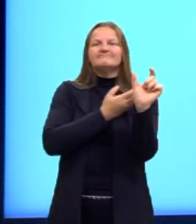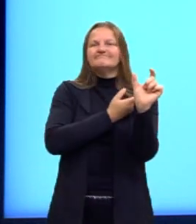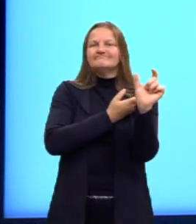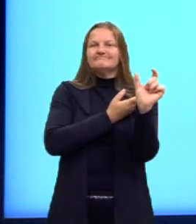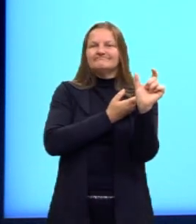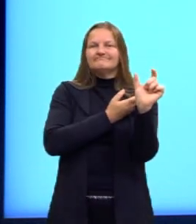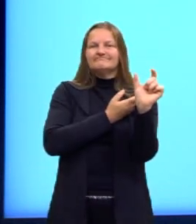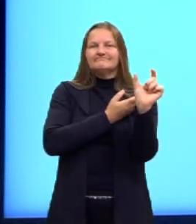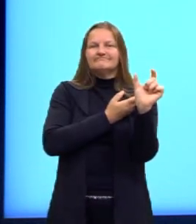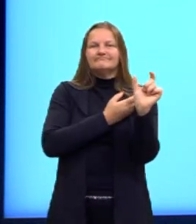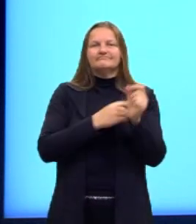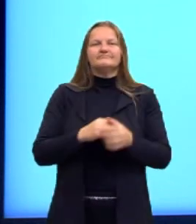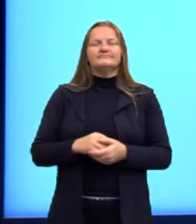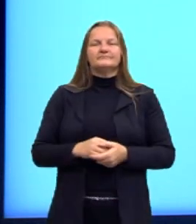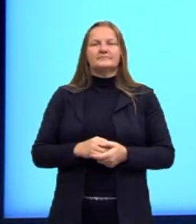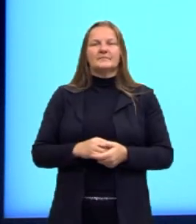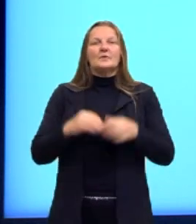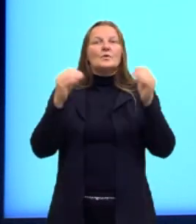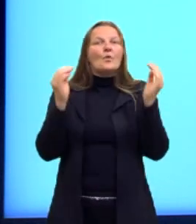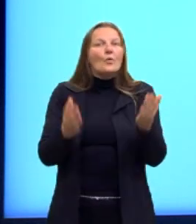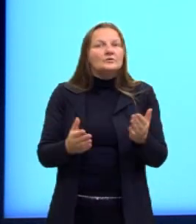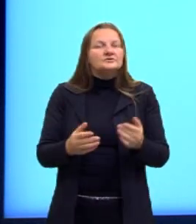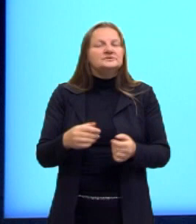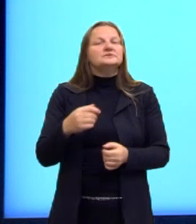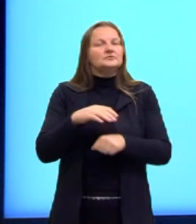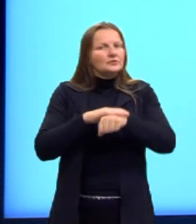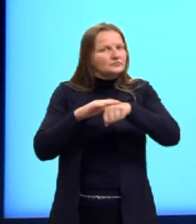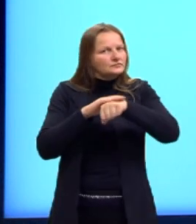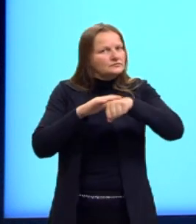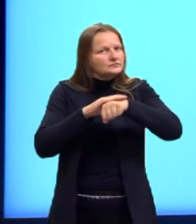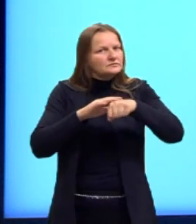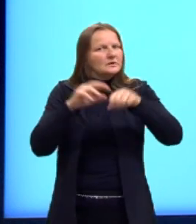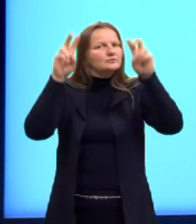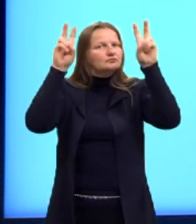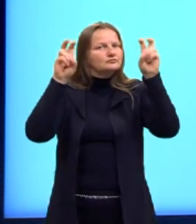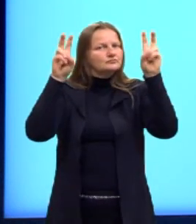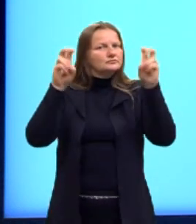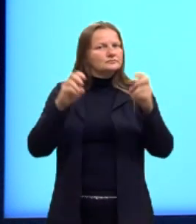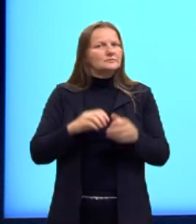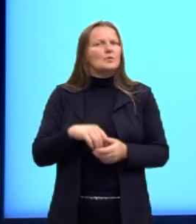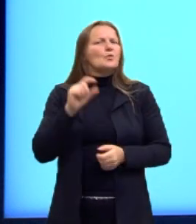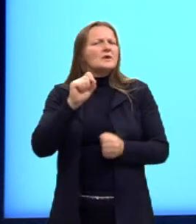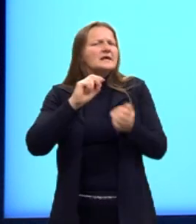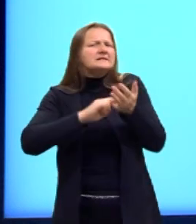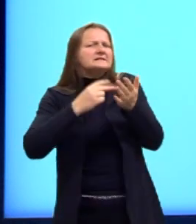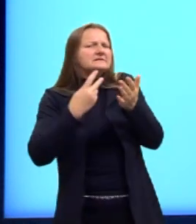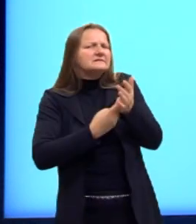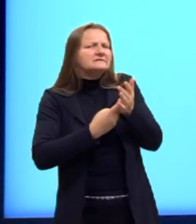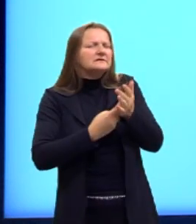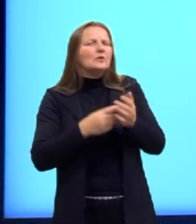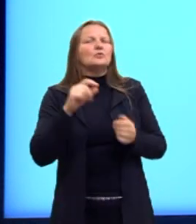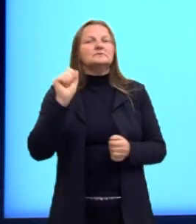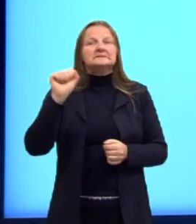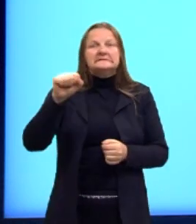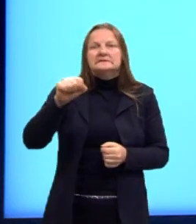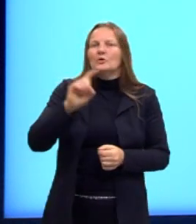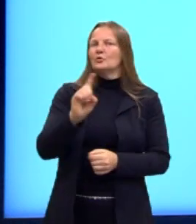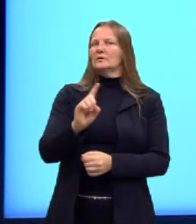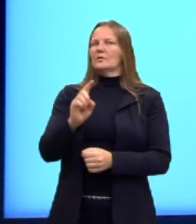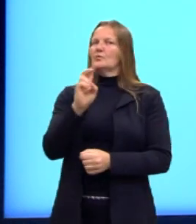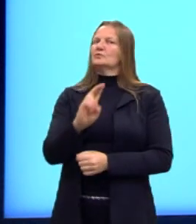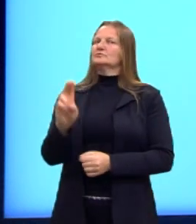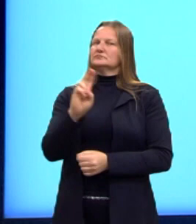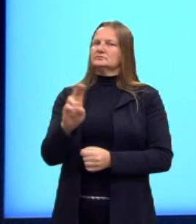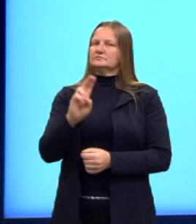negro. E hoje a gente vai falar um pouquinho sobre ela e também sobre o porquê que se deve ou não utilizar